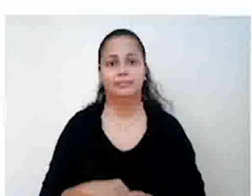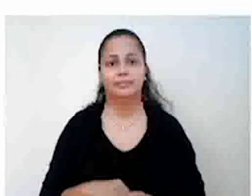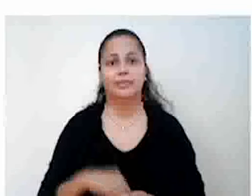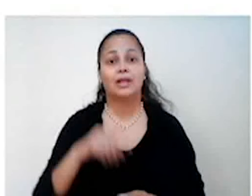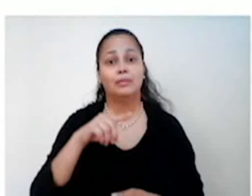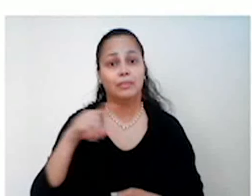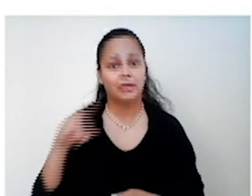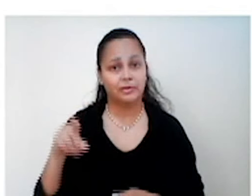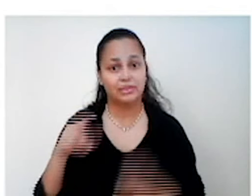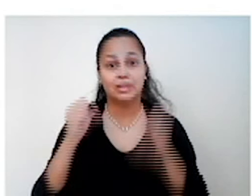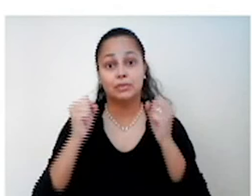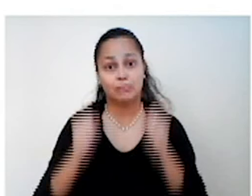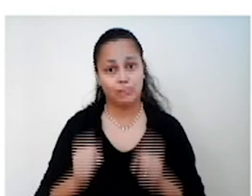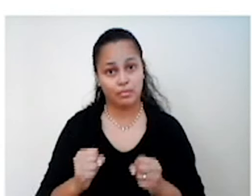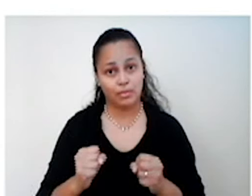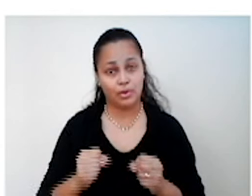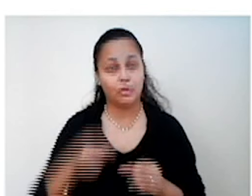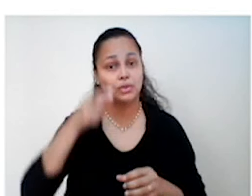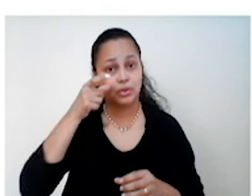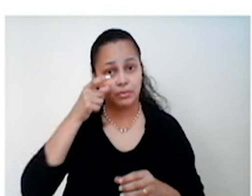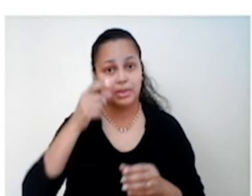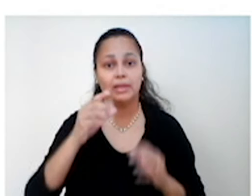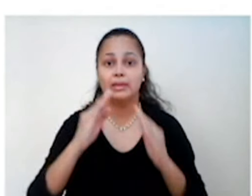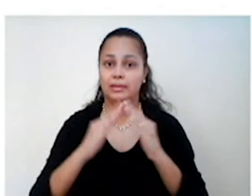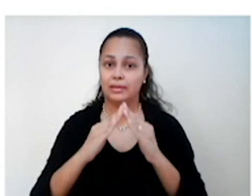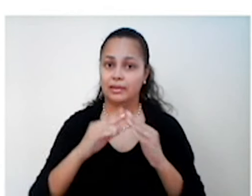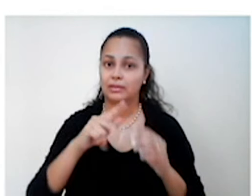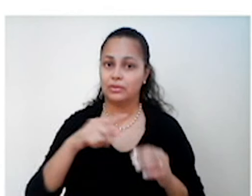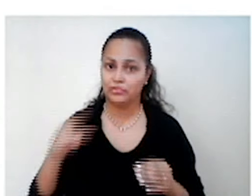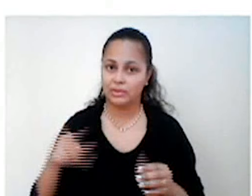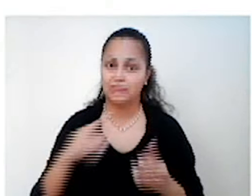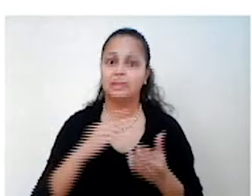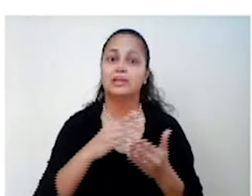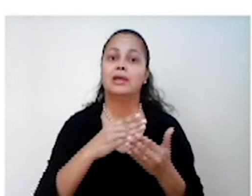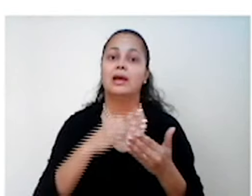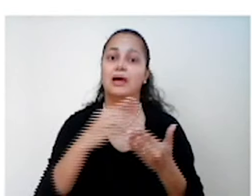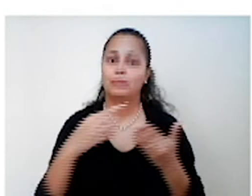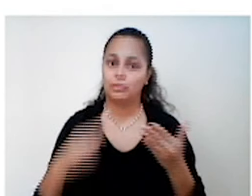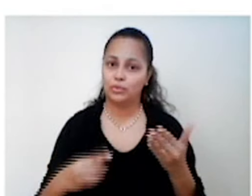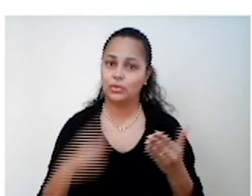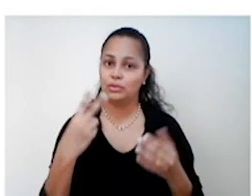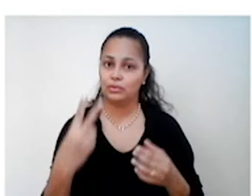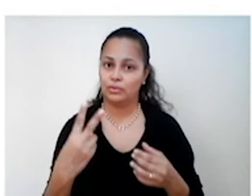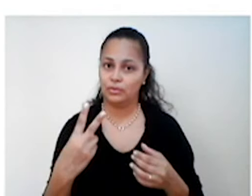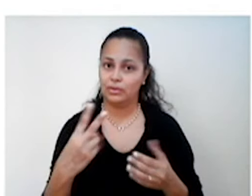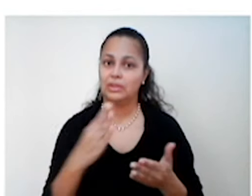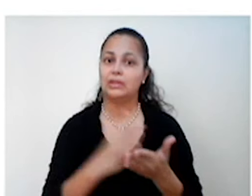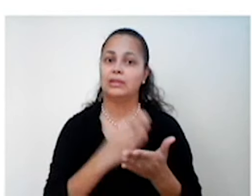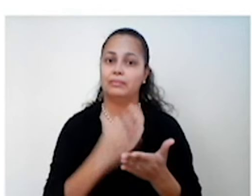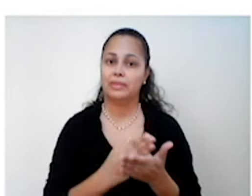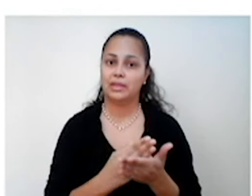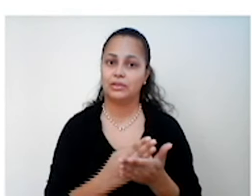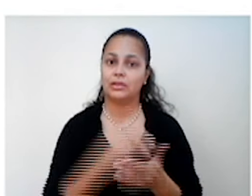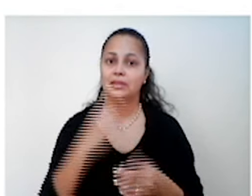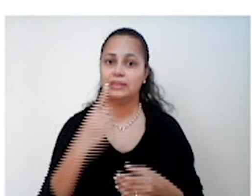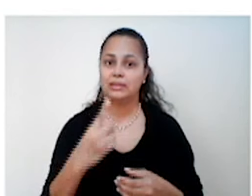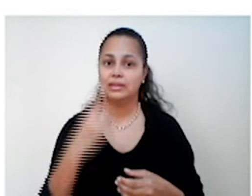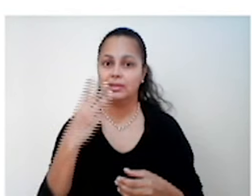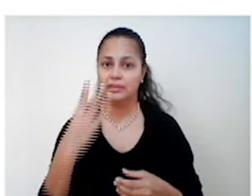Para que vocês possam acompanhar aí da casa de vocês, eu peço que abram a pochila 2 na página